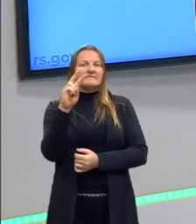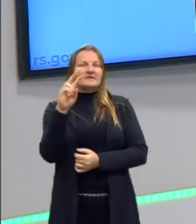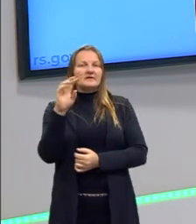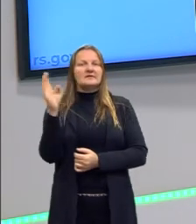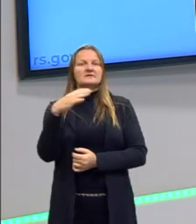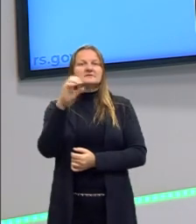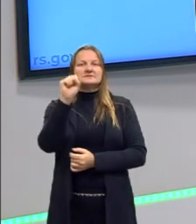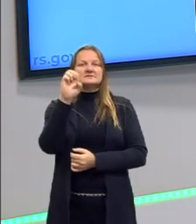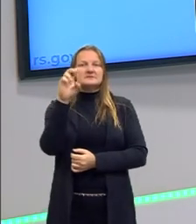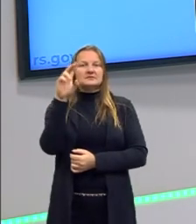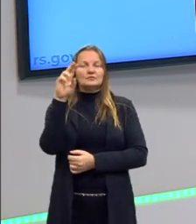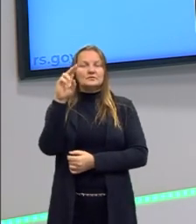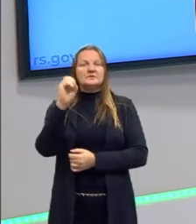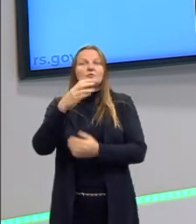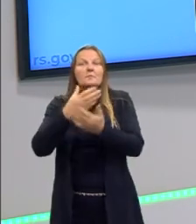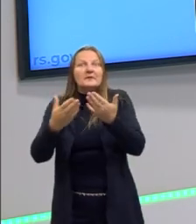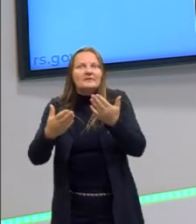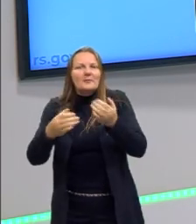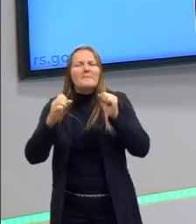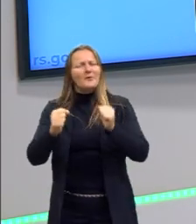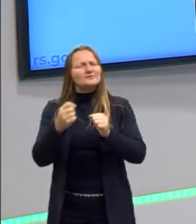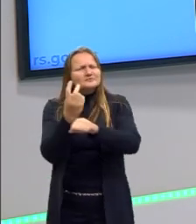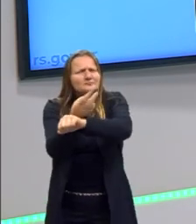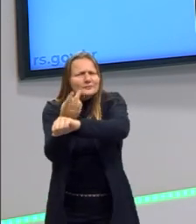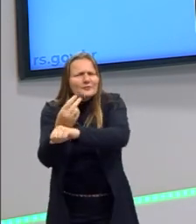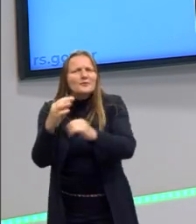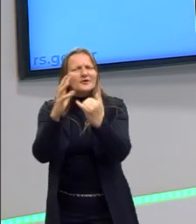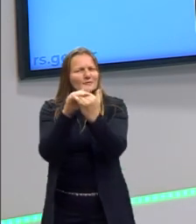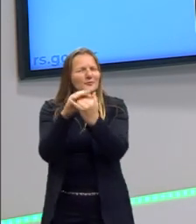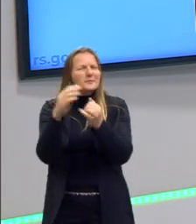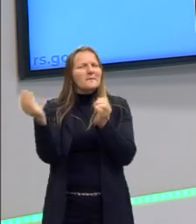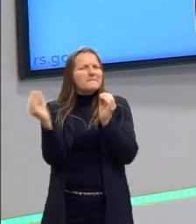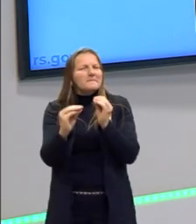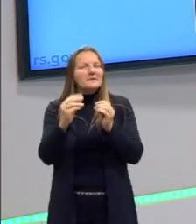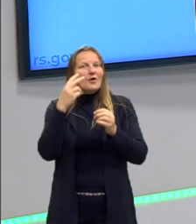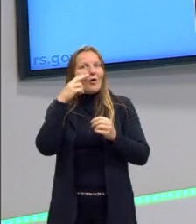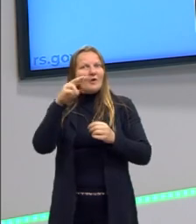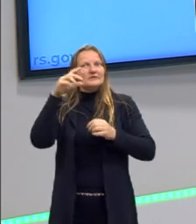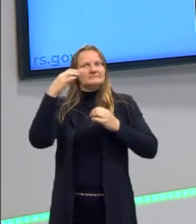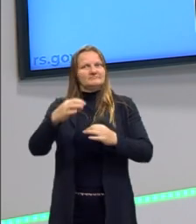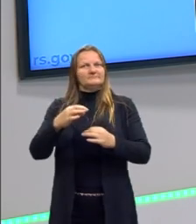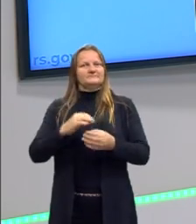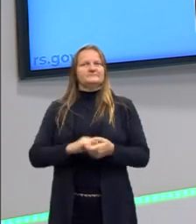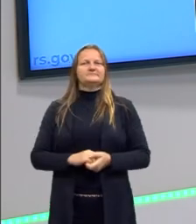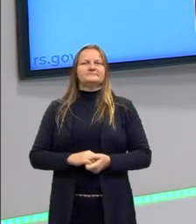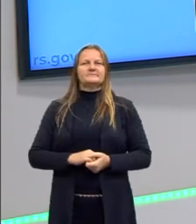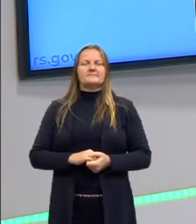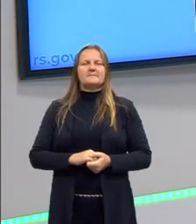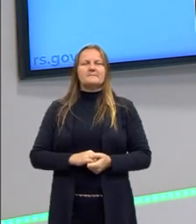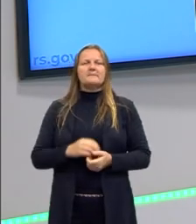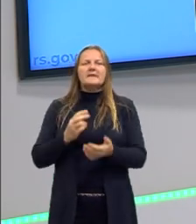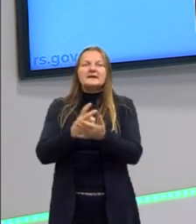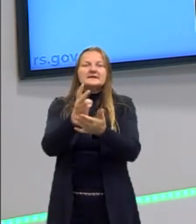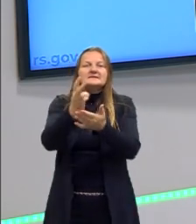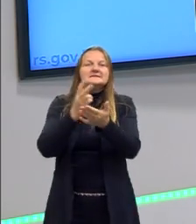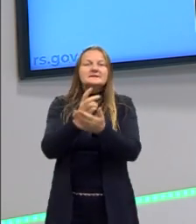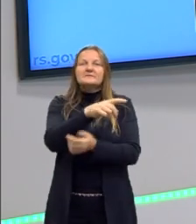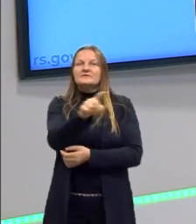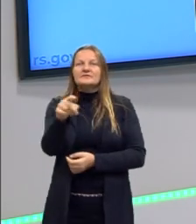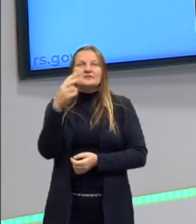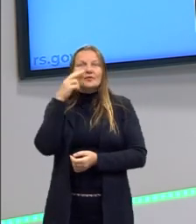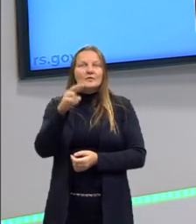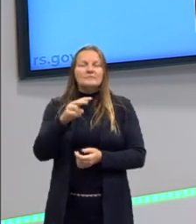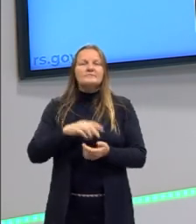as que você não assistiu, volte lá, busque, enfim, faça a conexão, mas não deixe de assistir e sempre que você assistir,